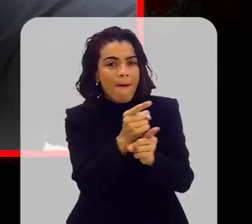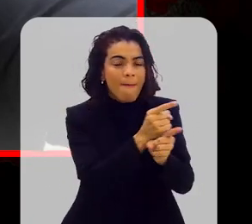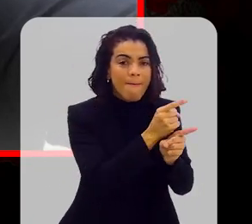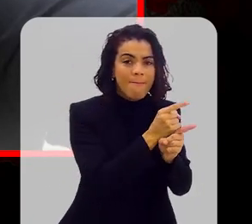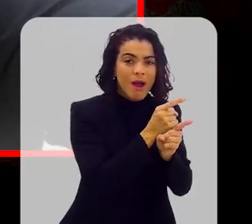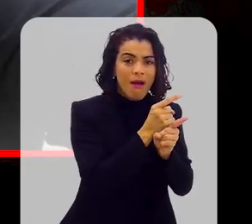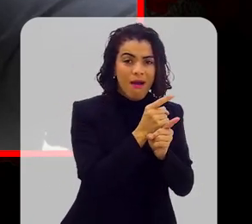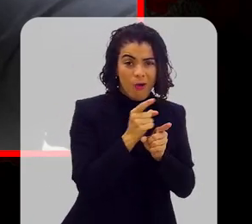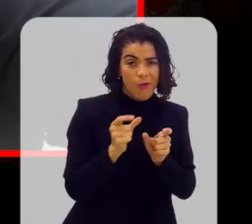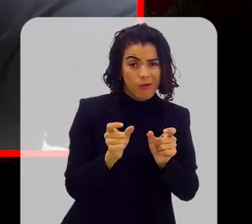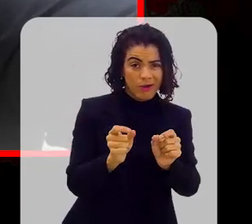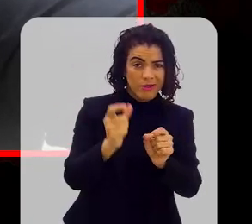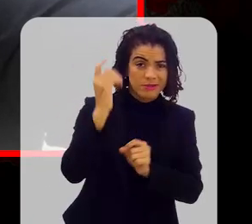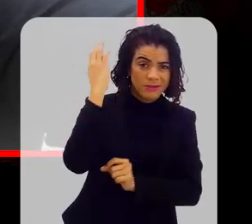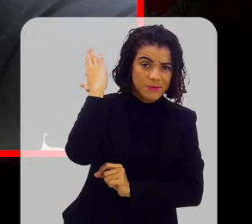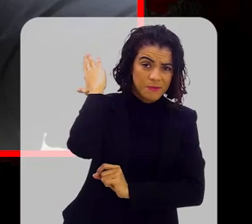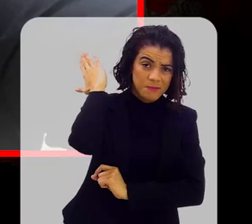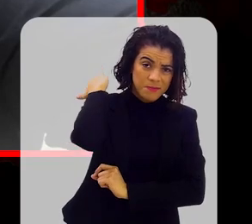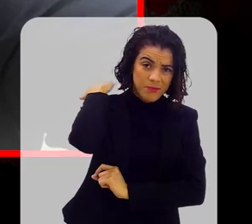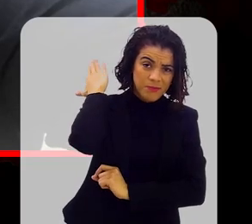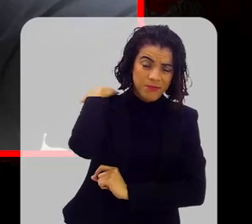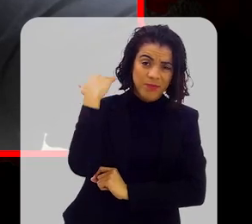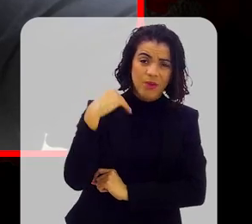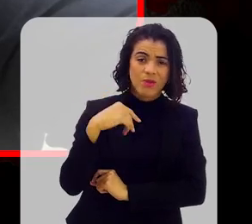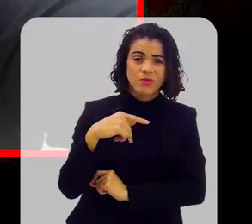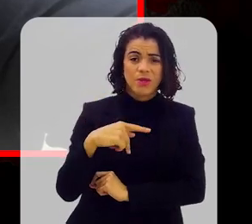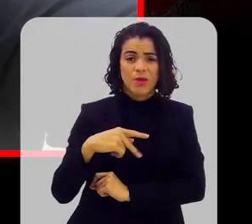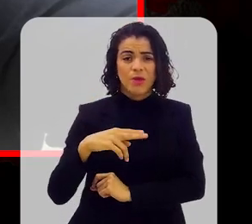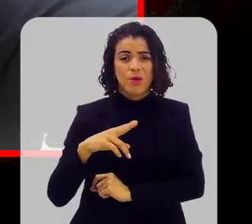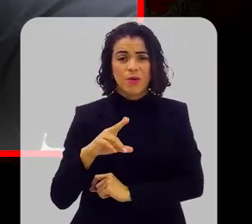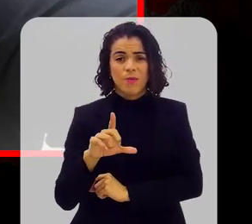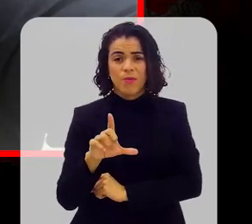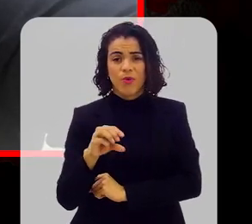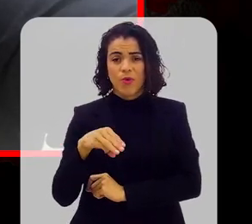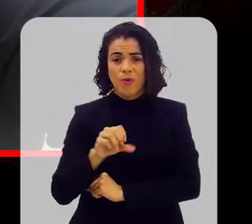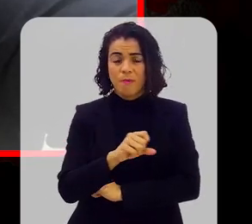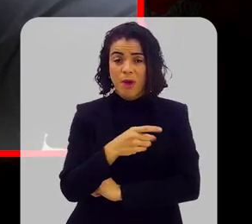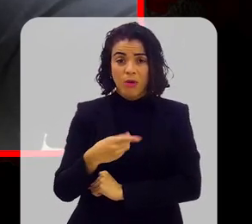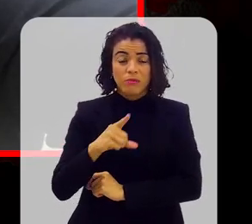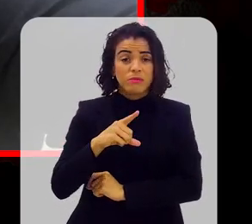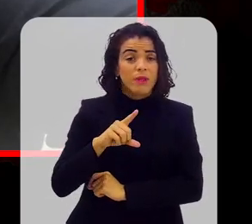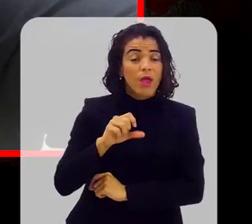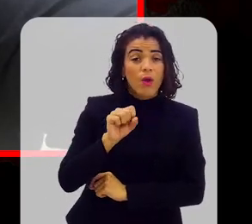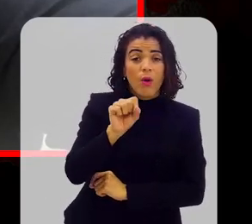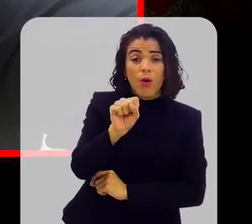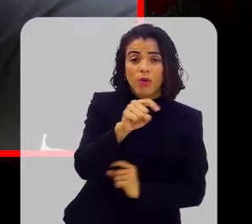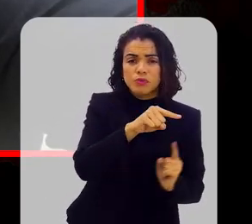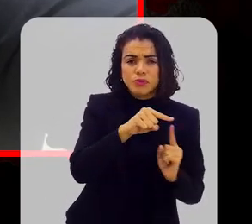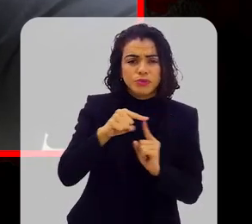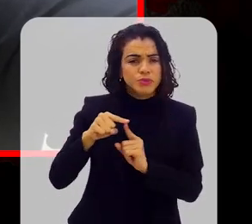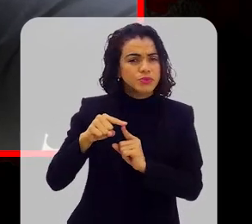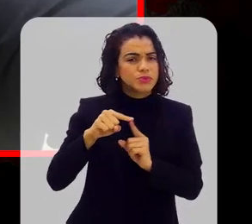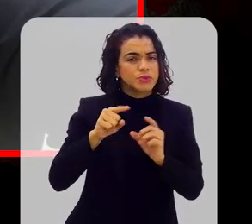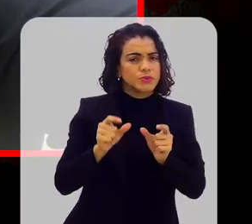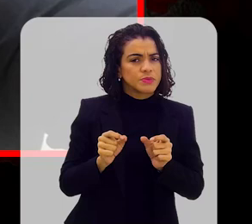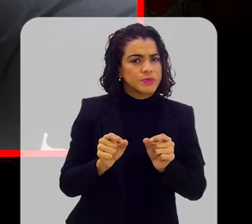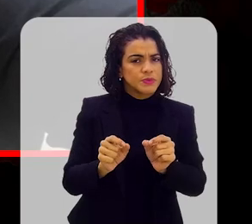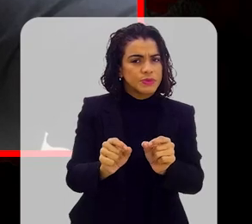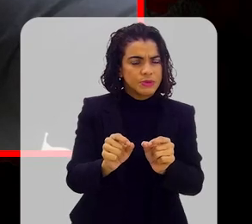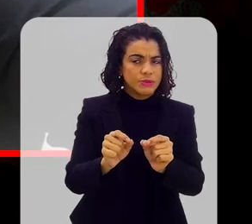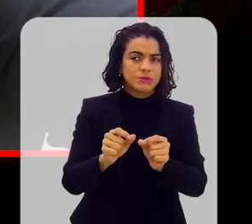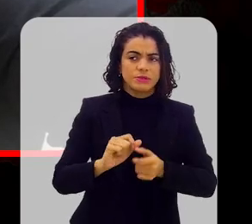Mas não é só o câncer de pulmão, muitos outros tumores. São 18 tipos diferentes de cânceres que têm relação com o cigarro.